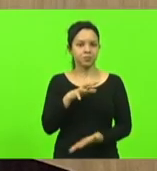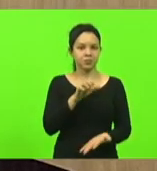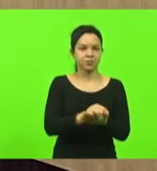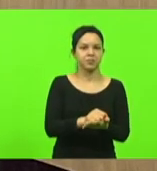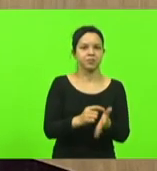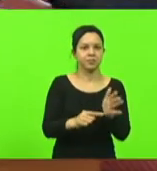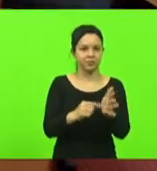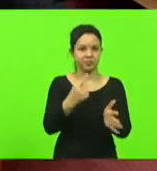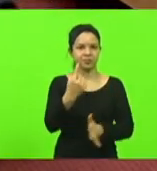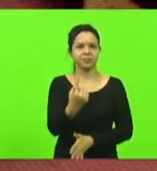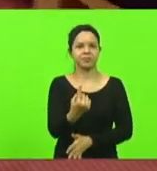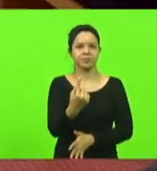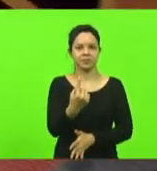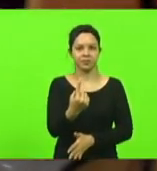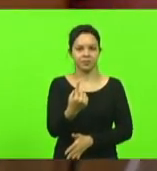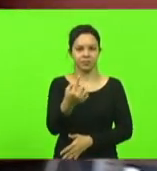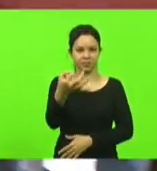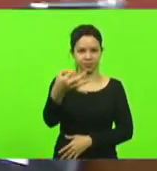é, deputado?